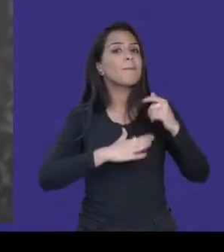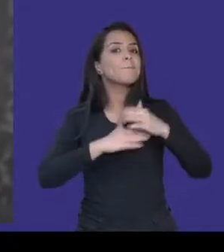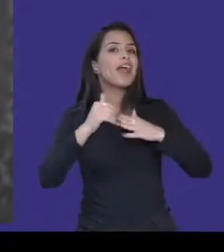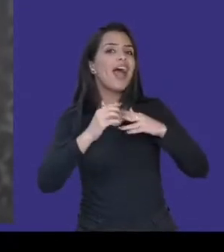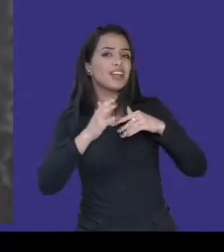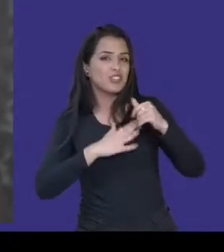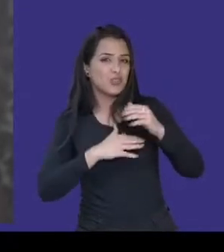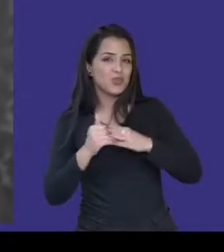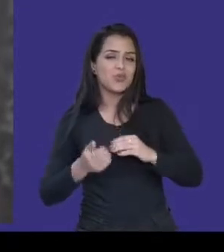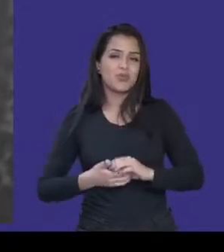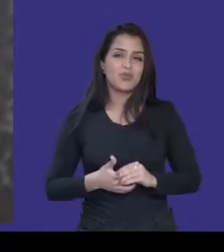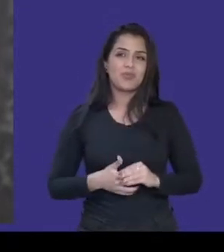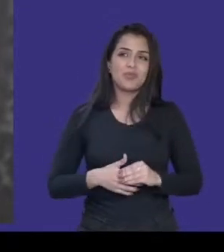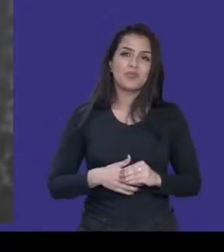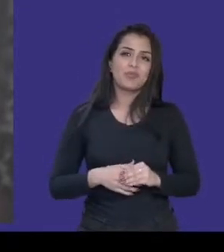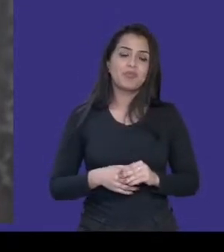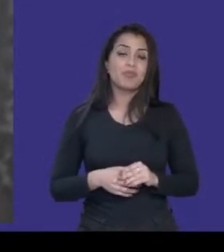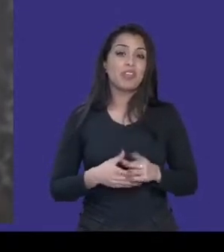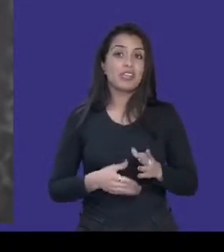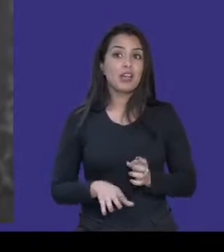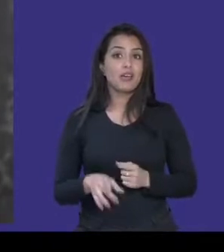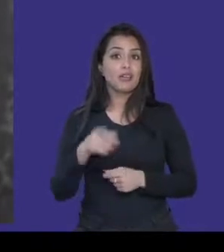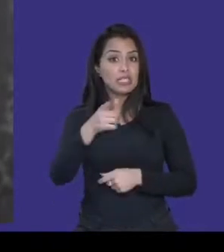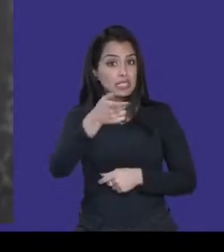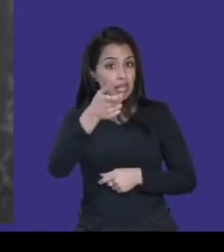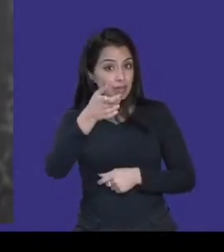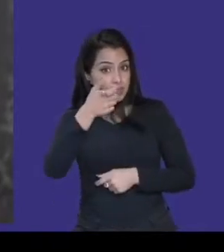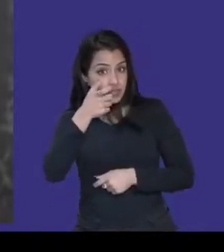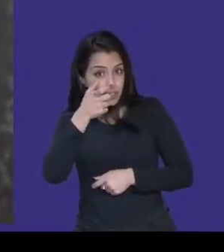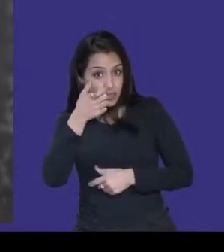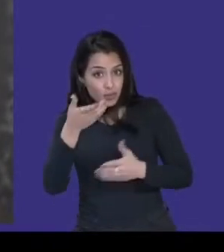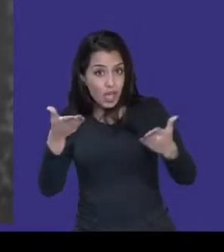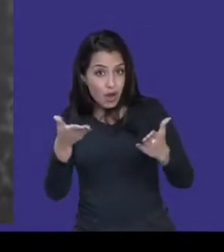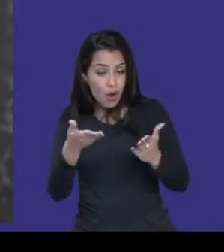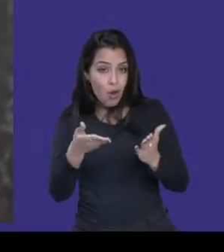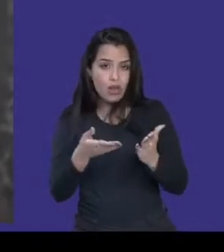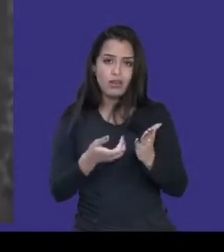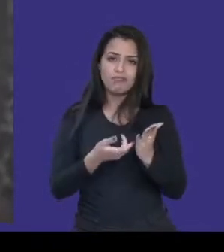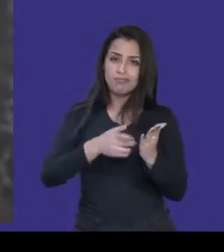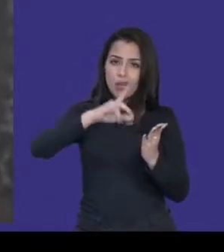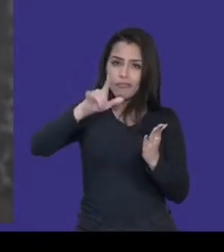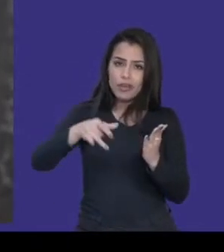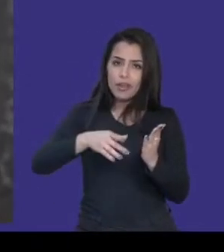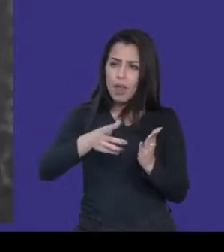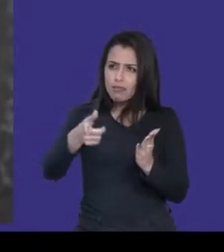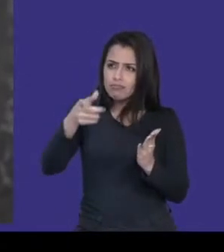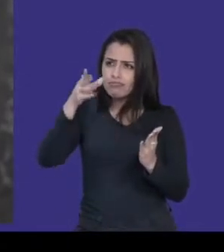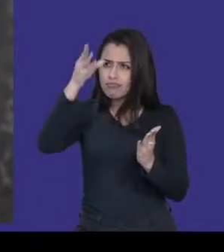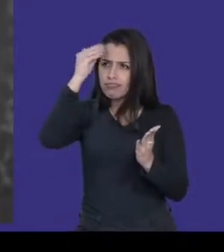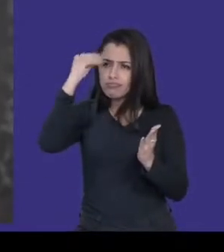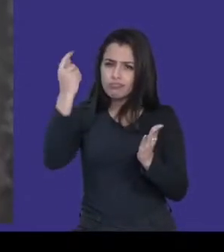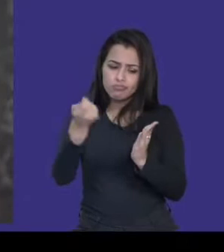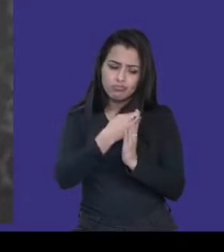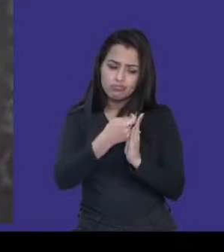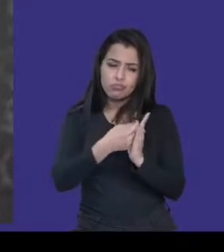Mão na massa. Então, quem estiver assistindo, anota aí no bloco de notas. Eu também tenho certeza que o pessoal do Movimento Web para